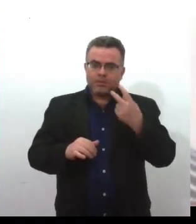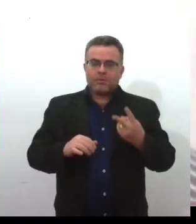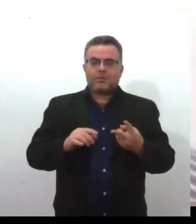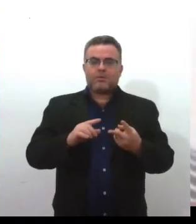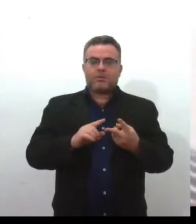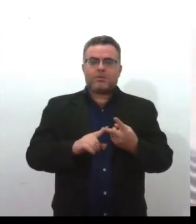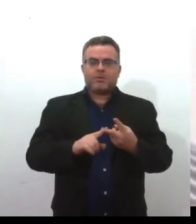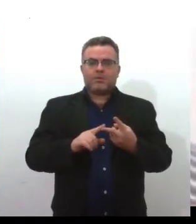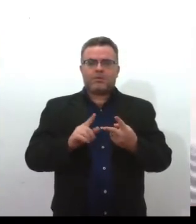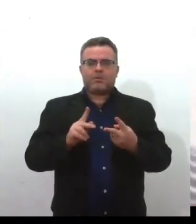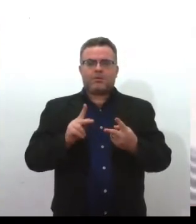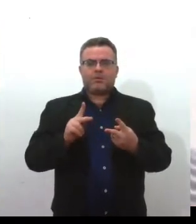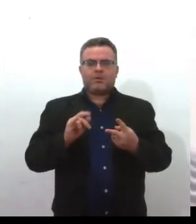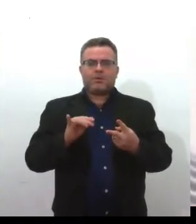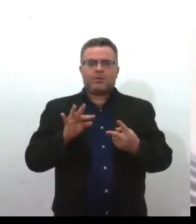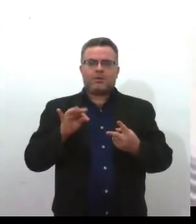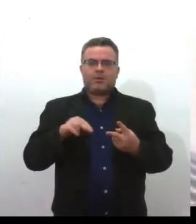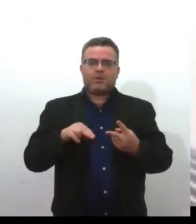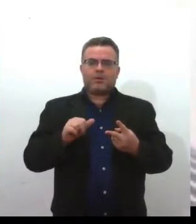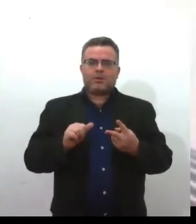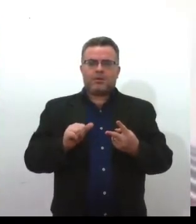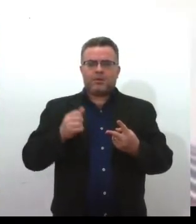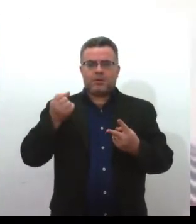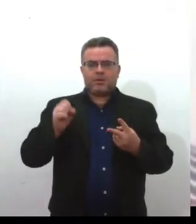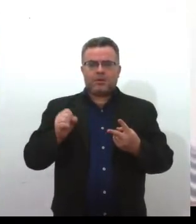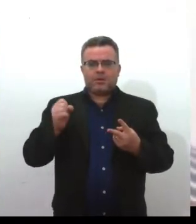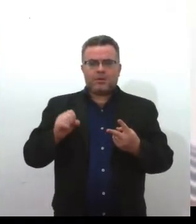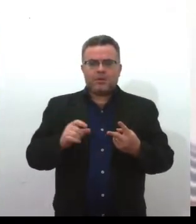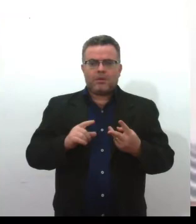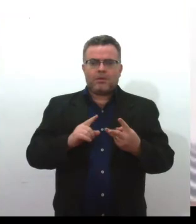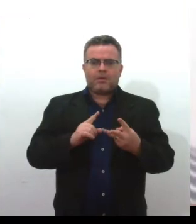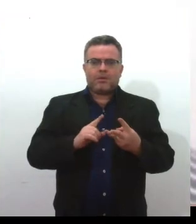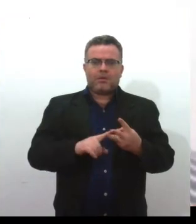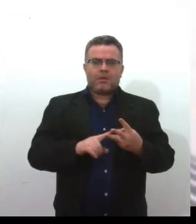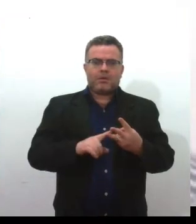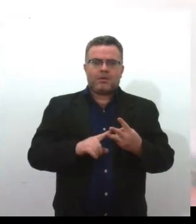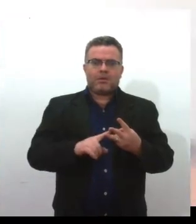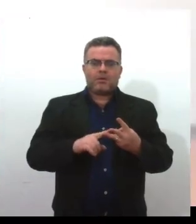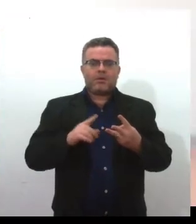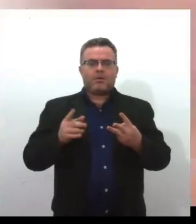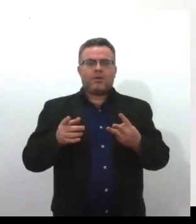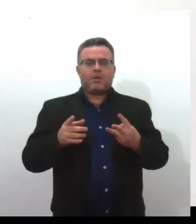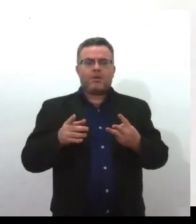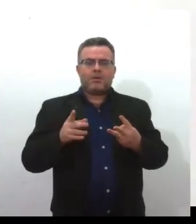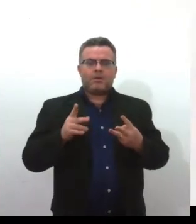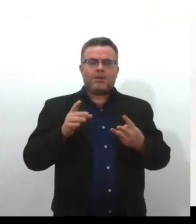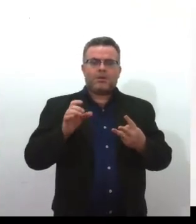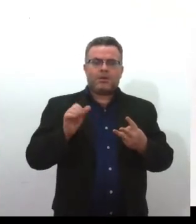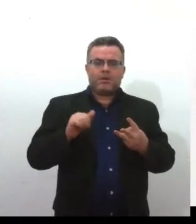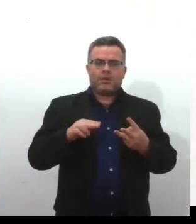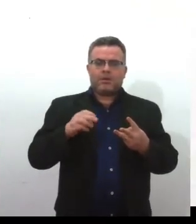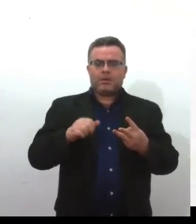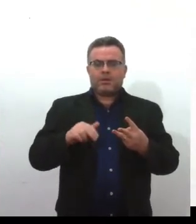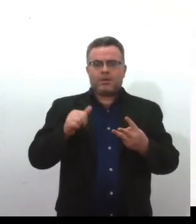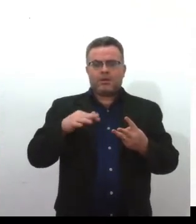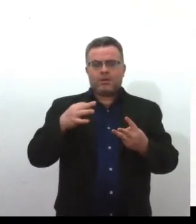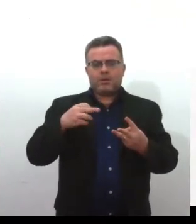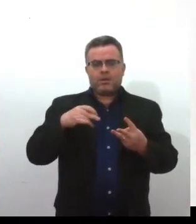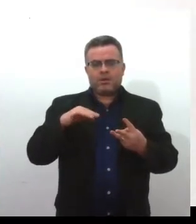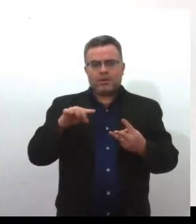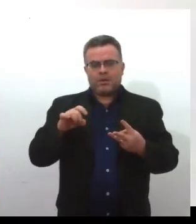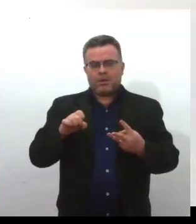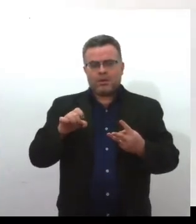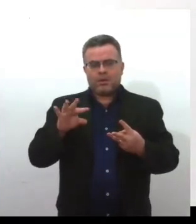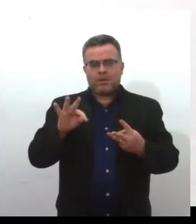de Luiz Ribeiro, do Sergipe, e Antonieta de Barros, em Santa Catarina. Antonieta de Barros é